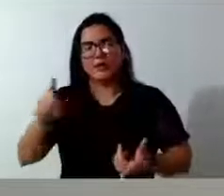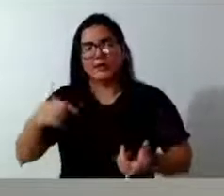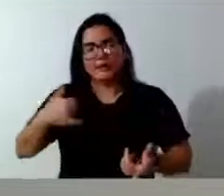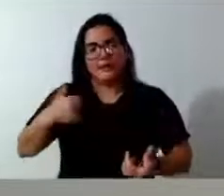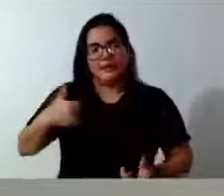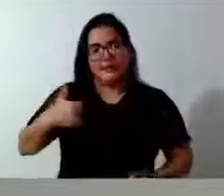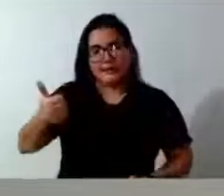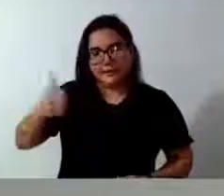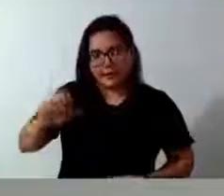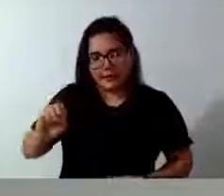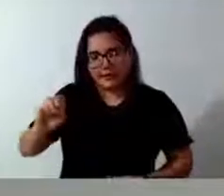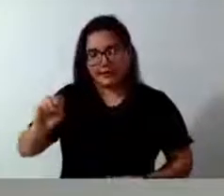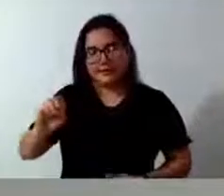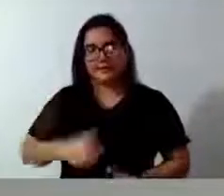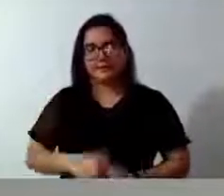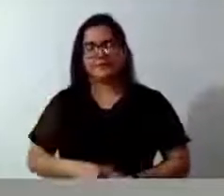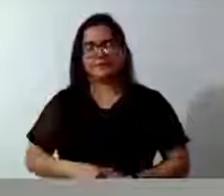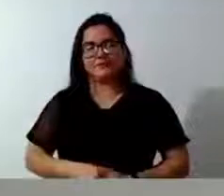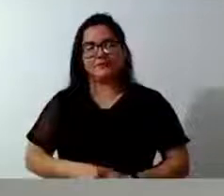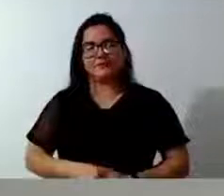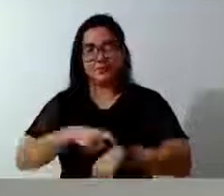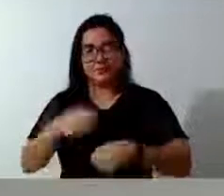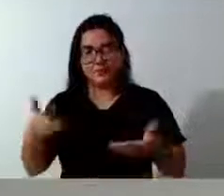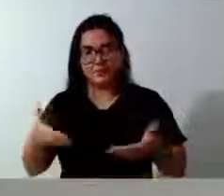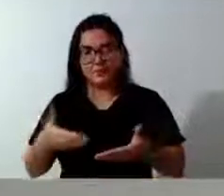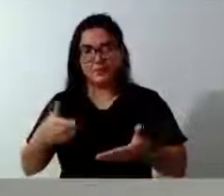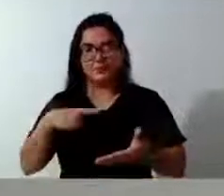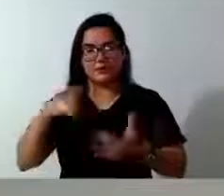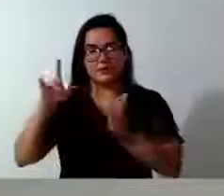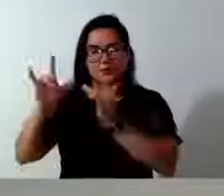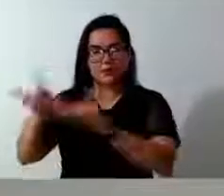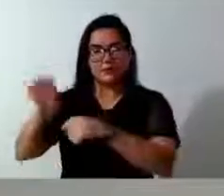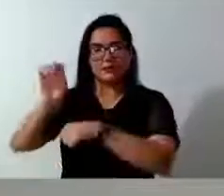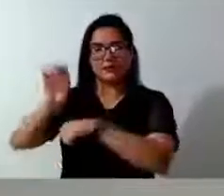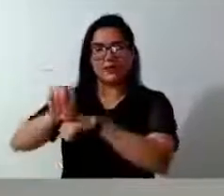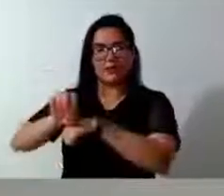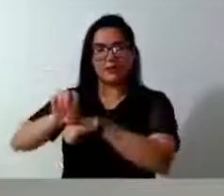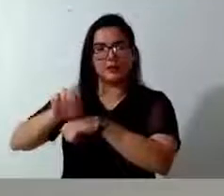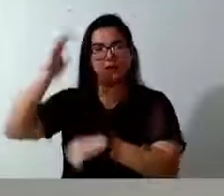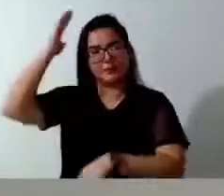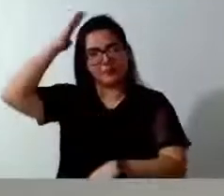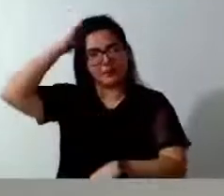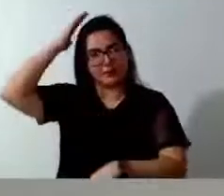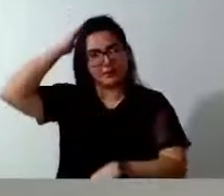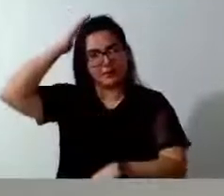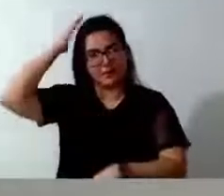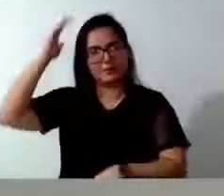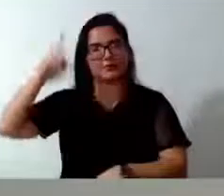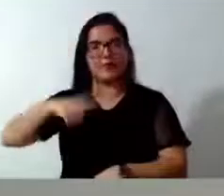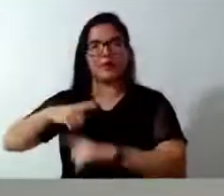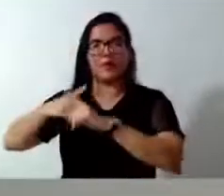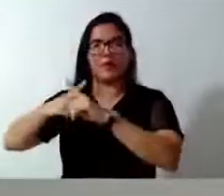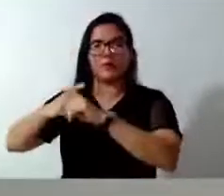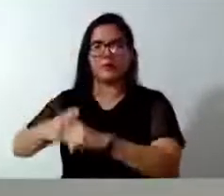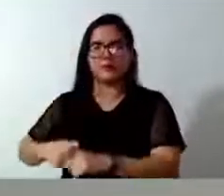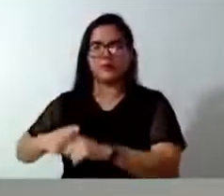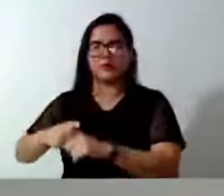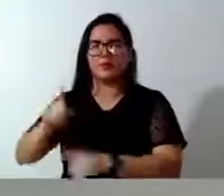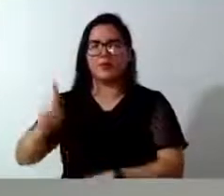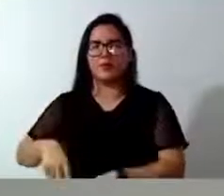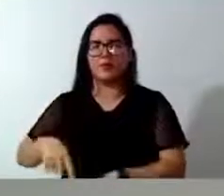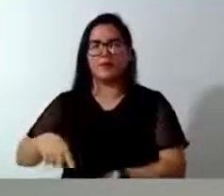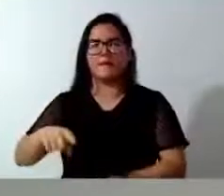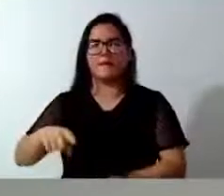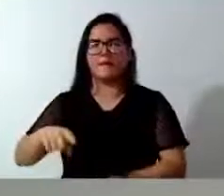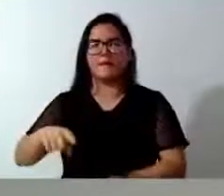idade. Nesse momento, ele está no estado do Paraná, ele está competindo pelo brasileiro de